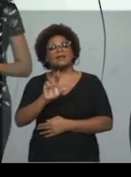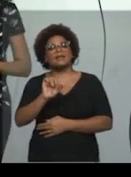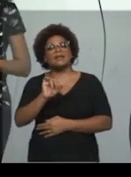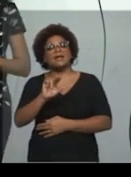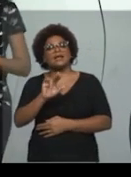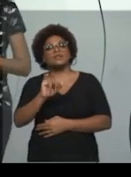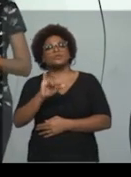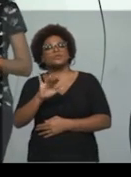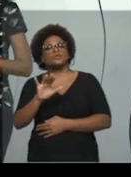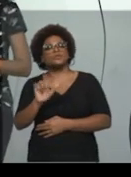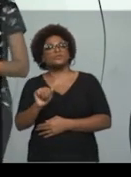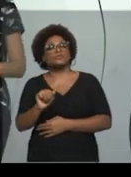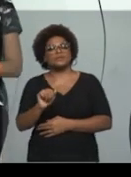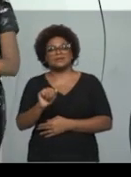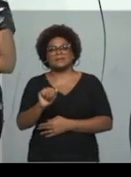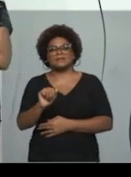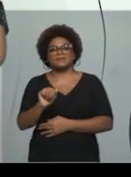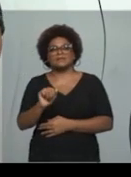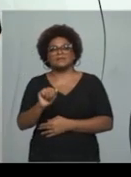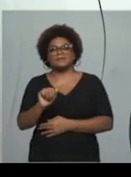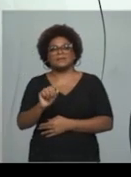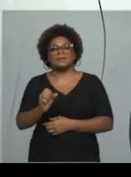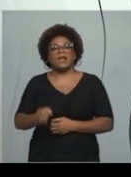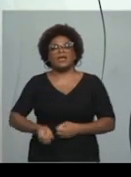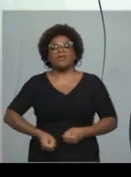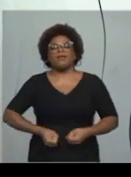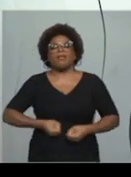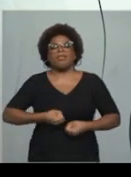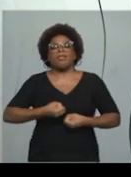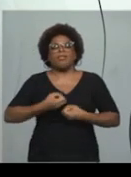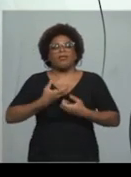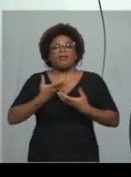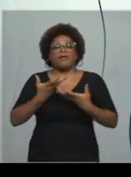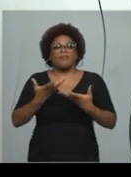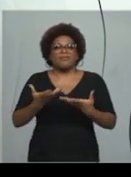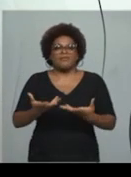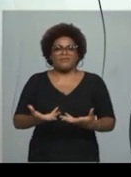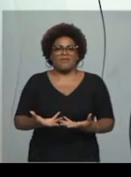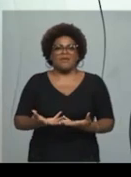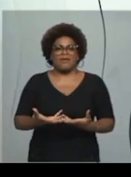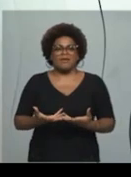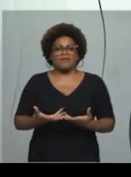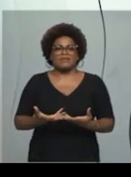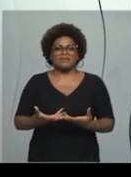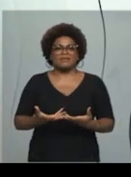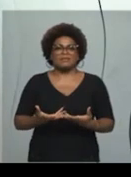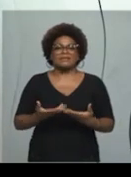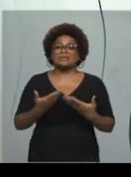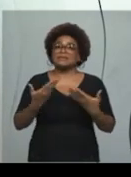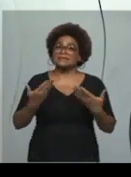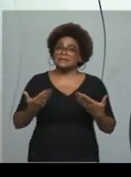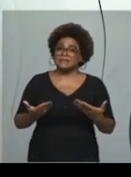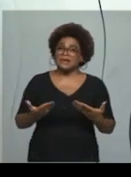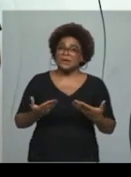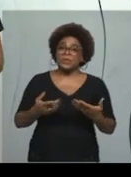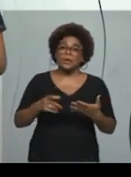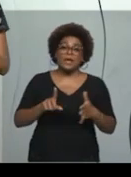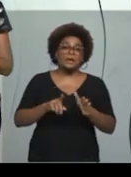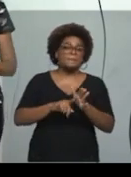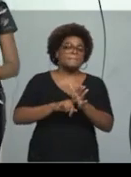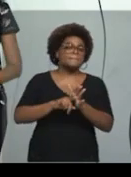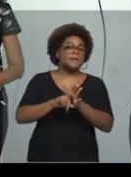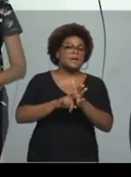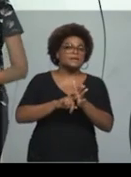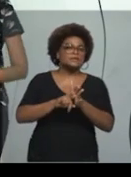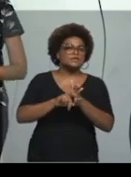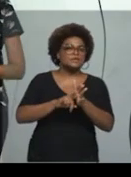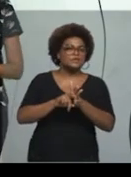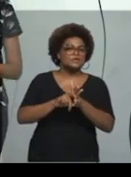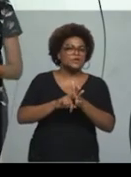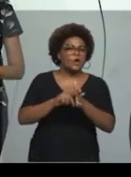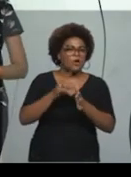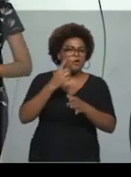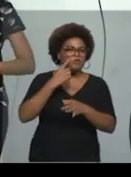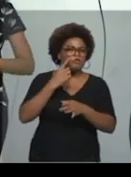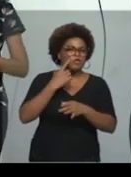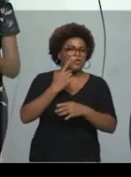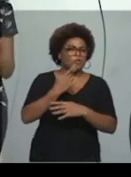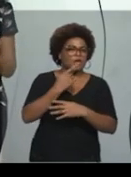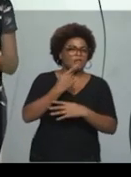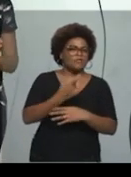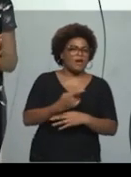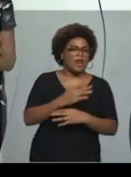grego, e a pesquisa ali que tem a ver com o campo dos persas. Então, é importante a gente saber essas